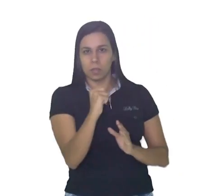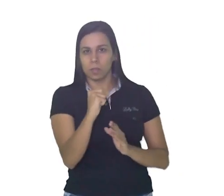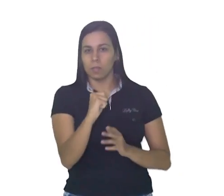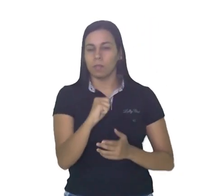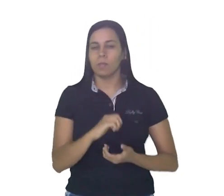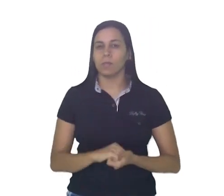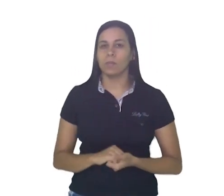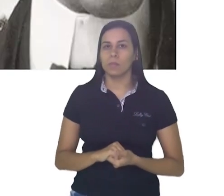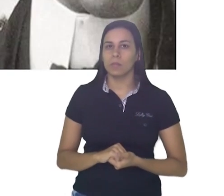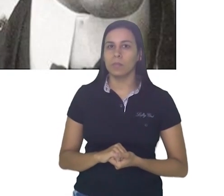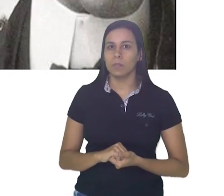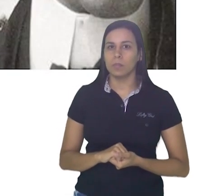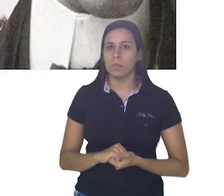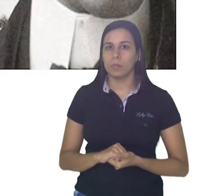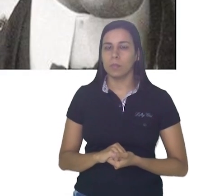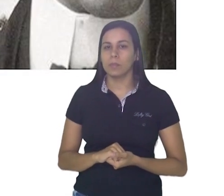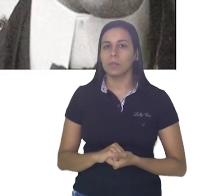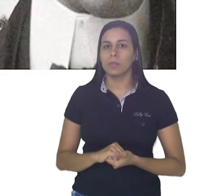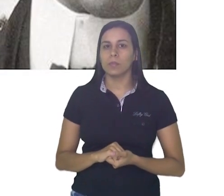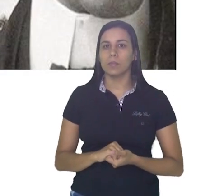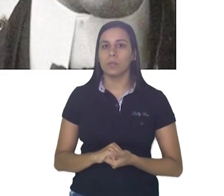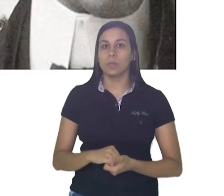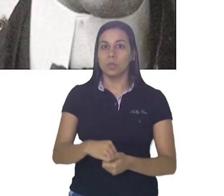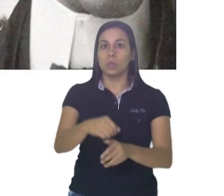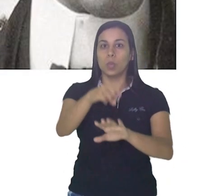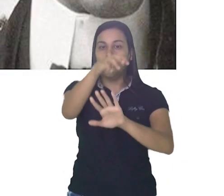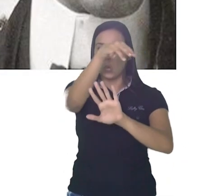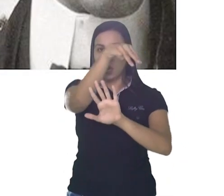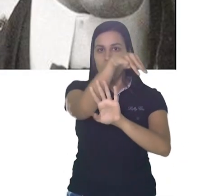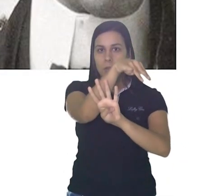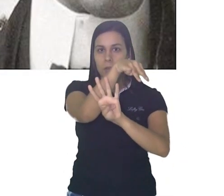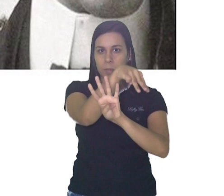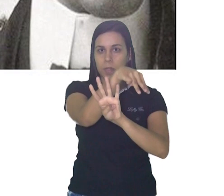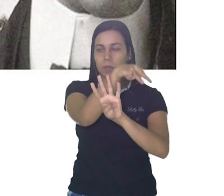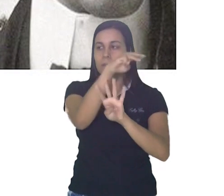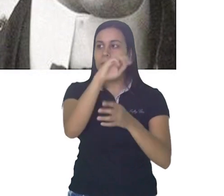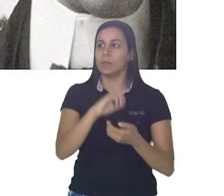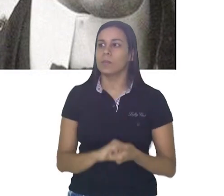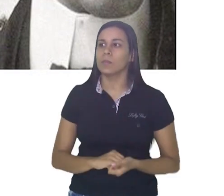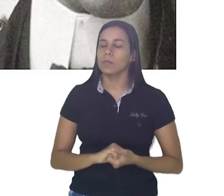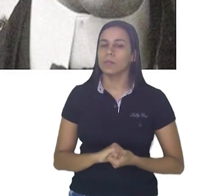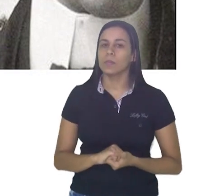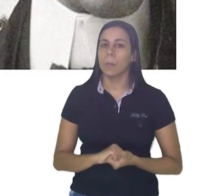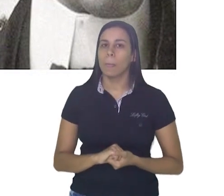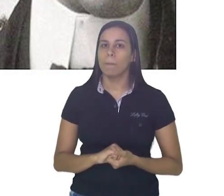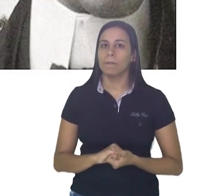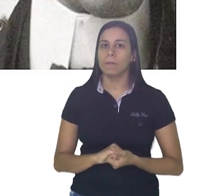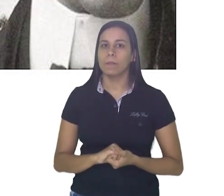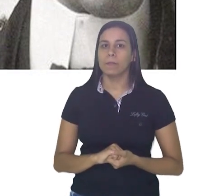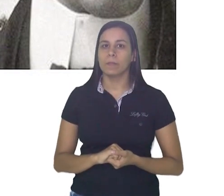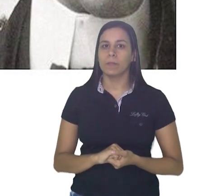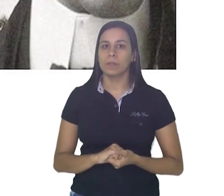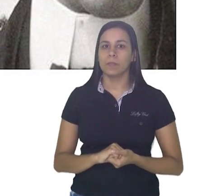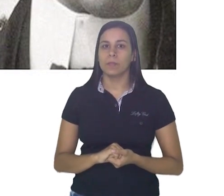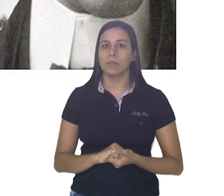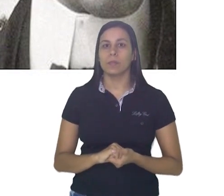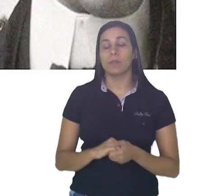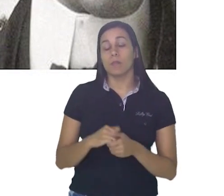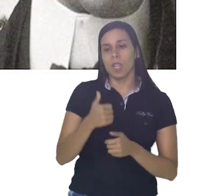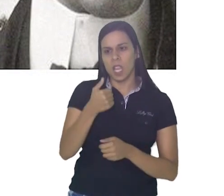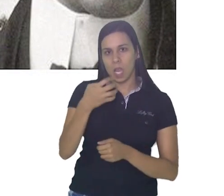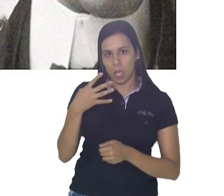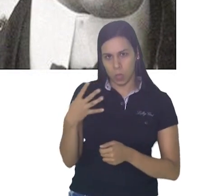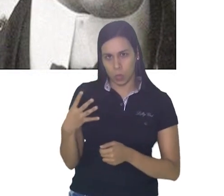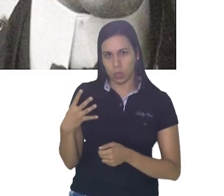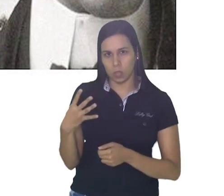Vamos analisar aqui. Quais desses números que aparecem no texto representam a ordem das unidades de milhar? 14